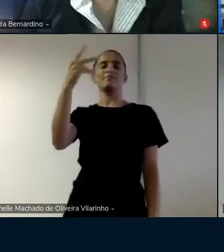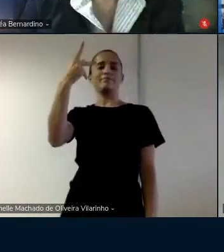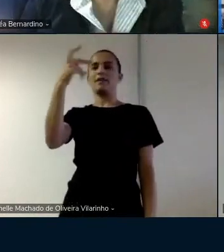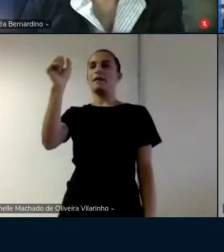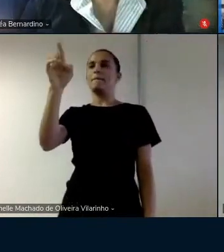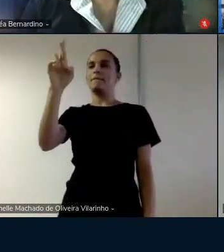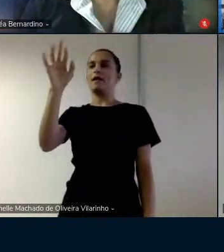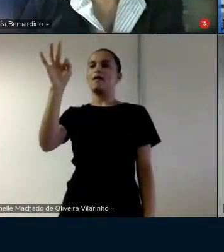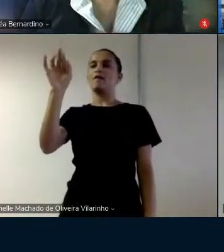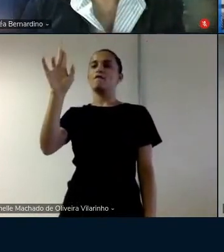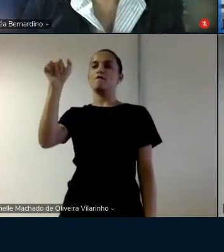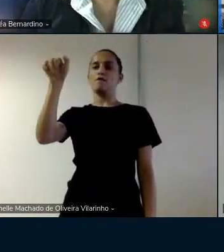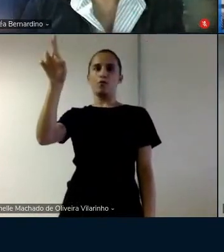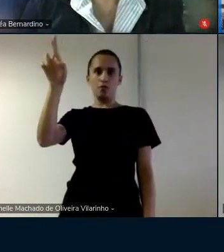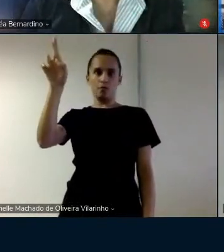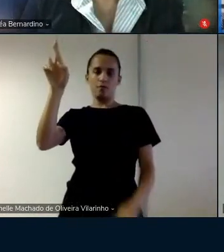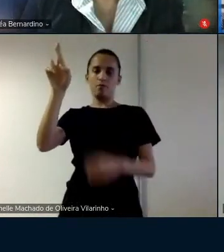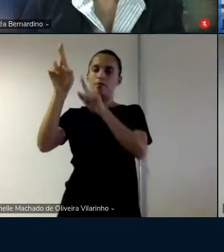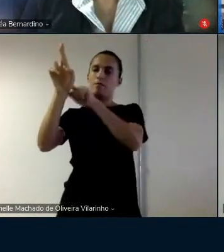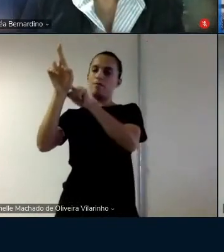numelê numelê numelê numelá né